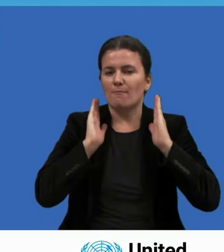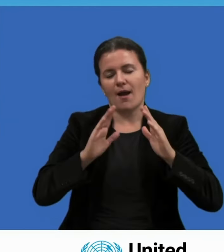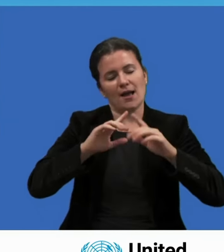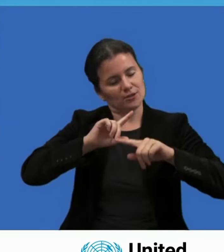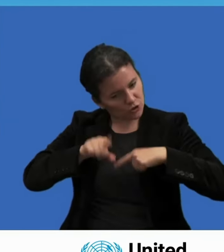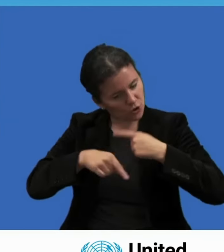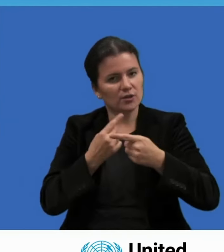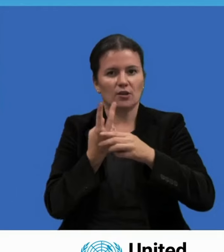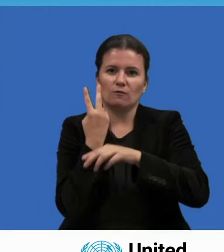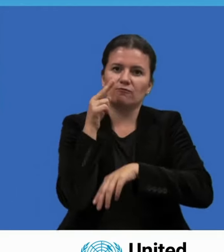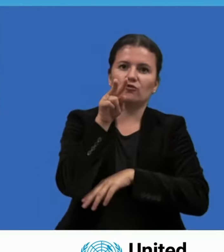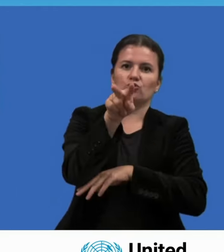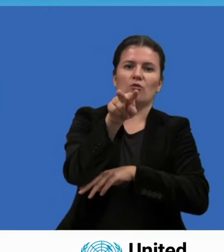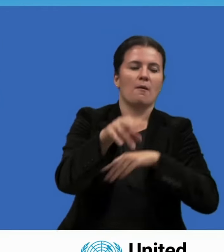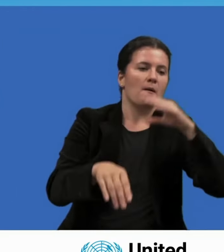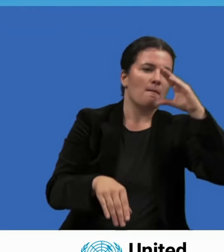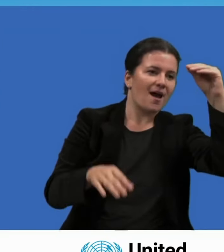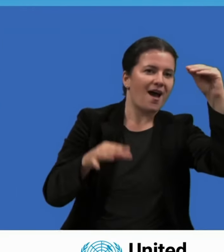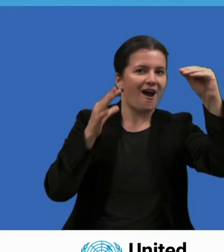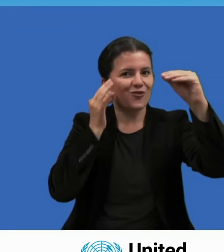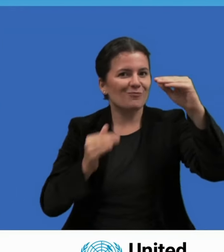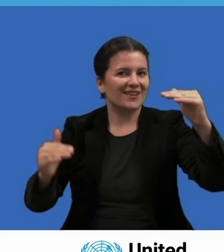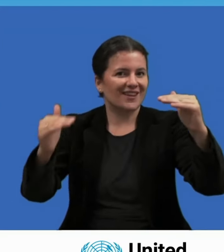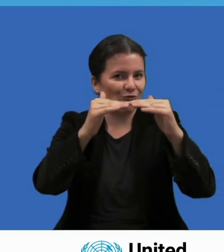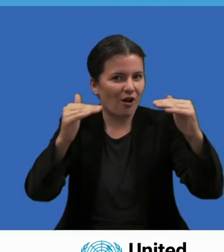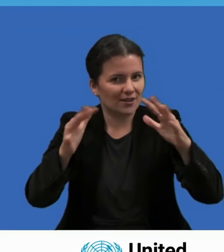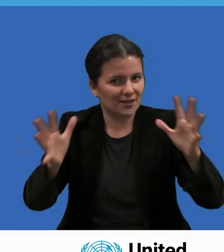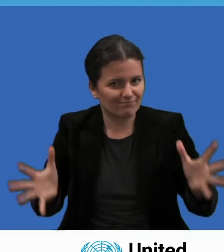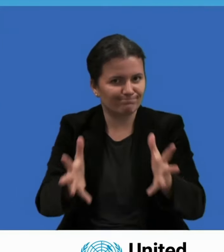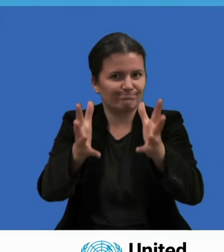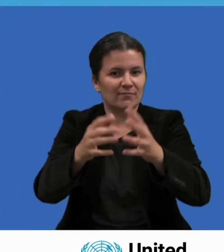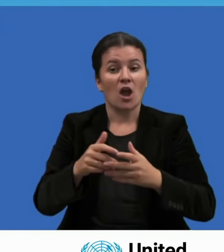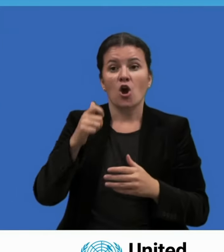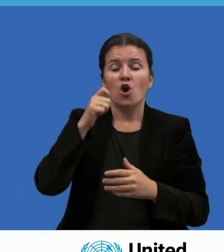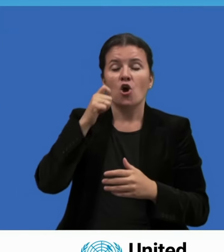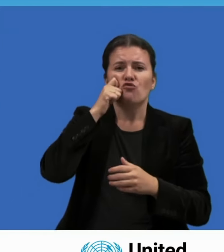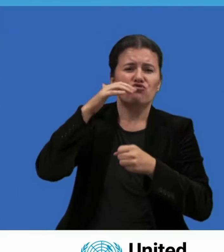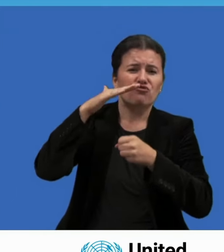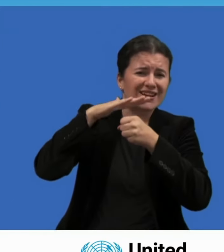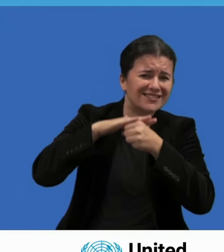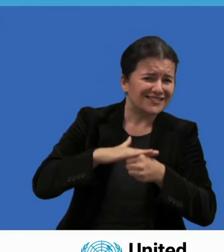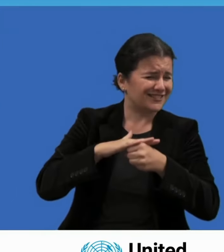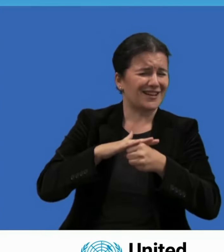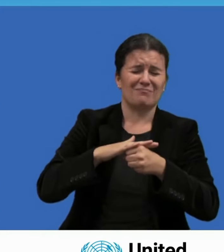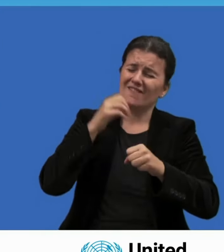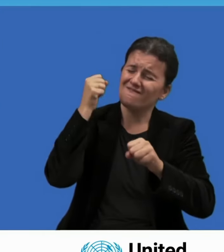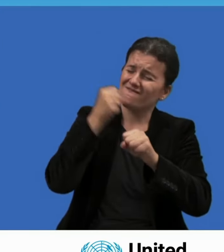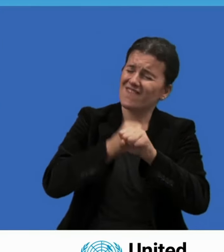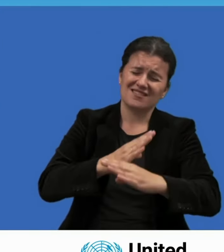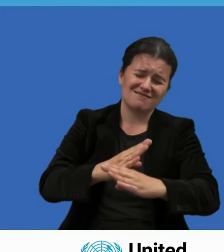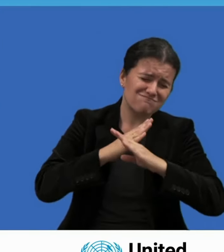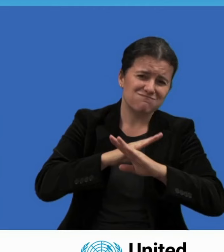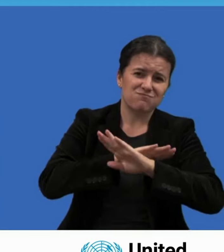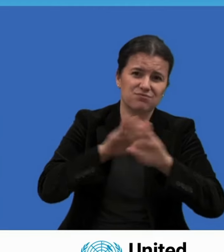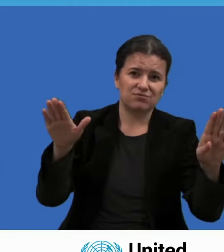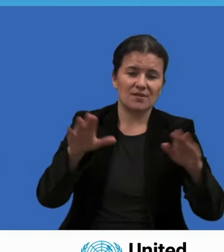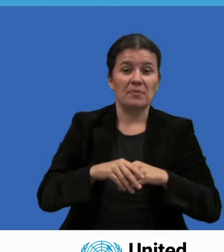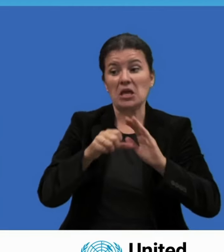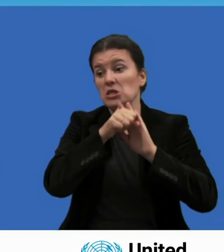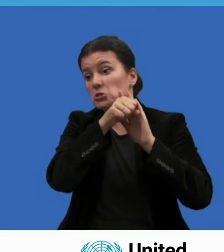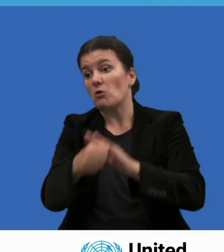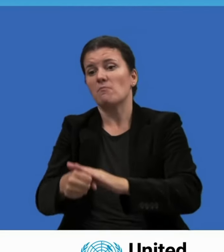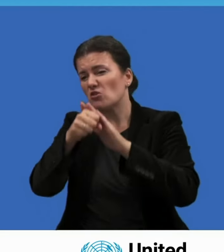e todas as formas de discriminação. Tampouco podemos voltar a conviver com ameatas nucleares.